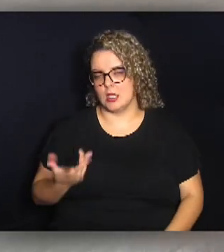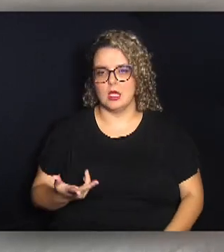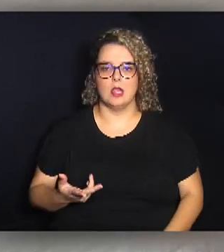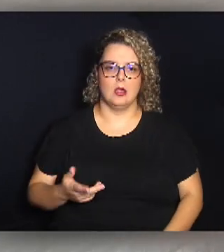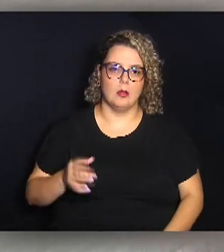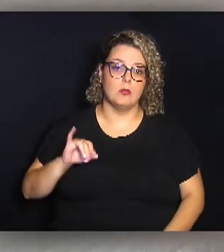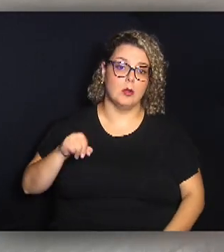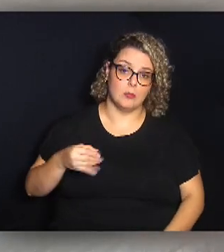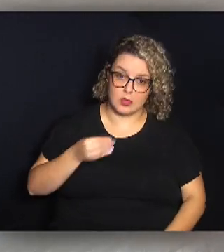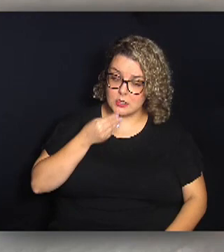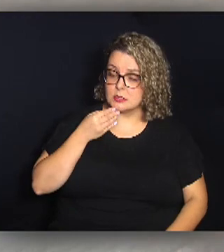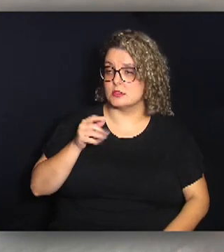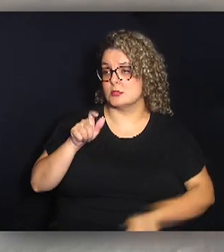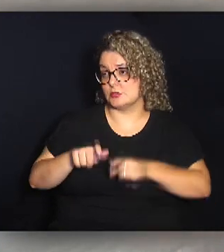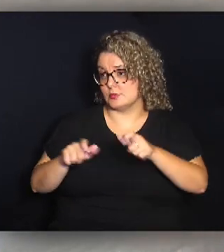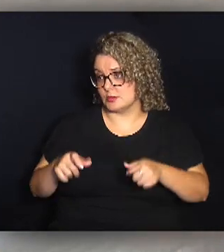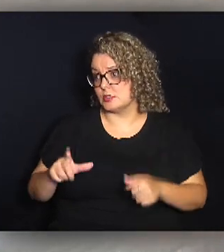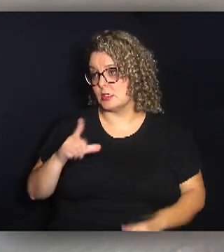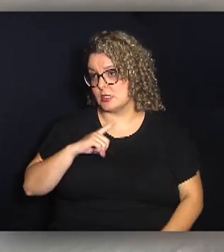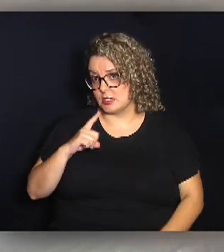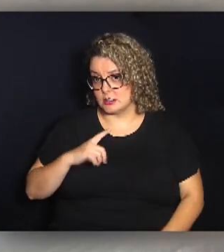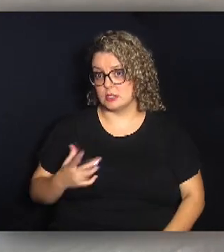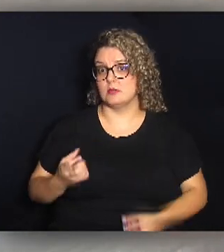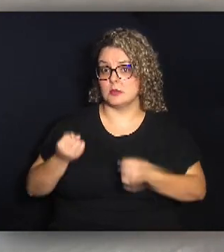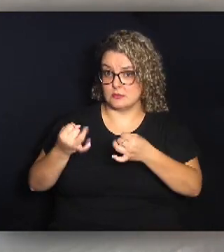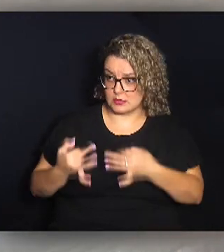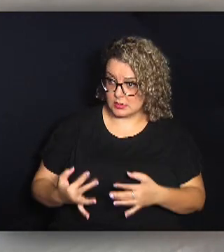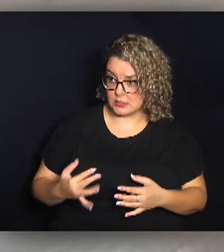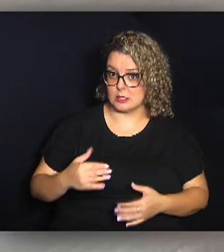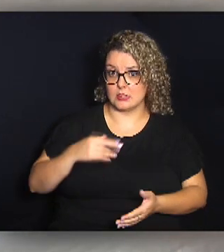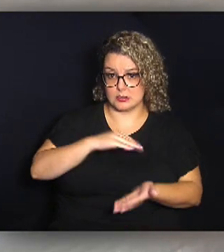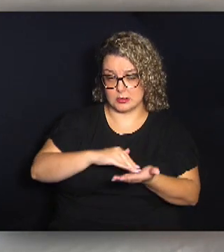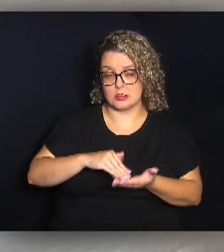pessoa tem, é uma orientação que a própria Secretaria vai dar.